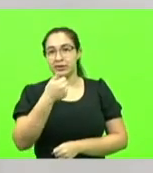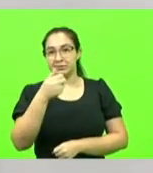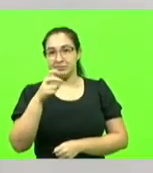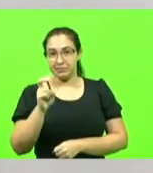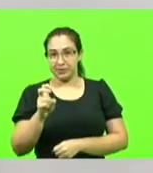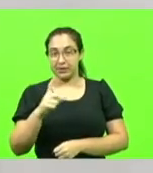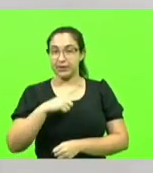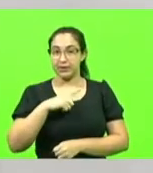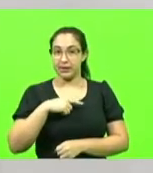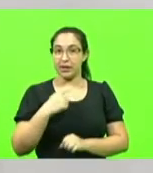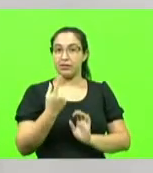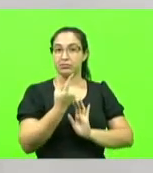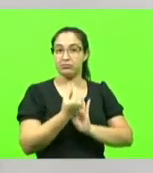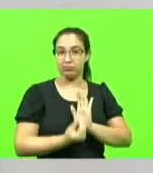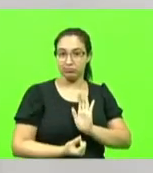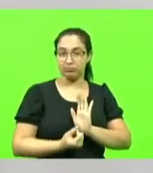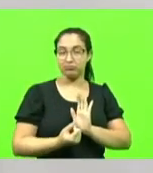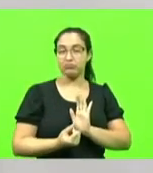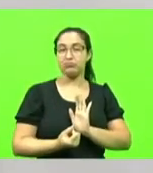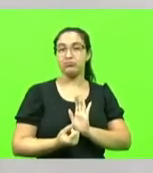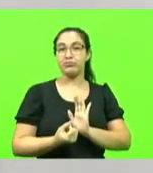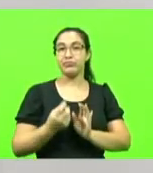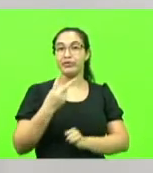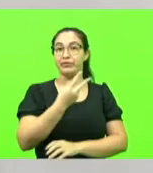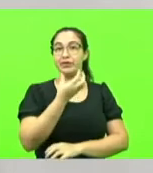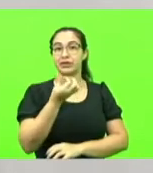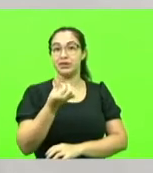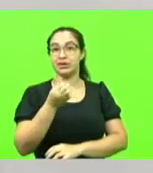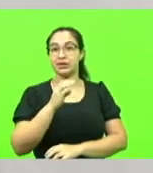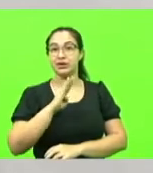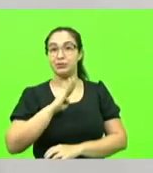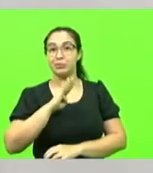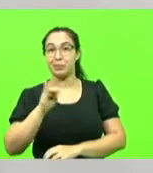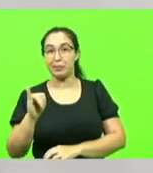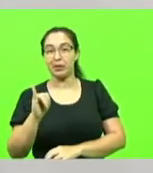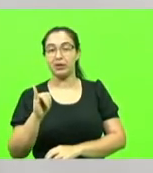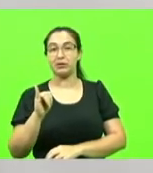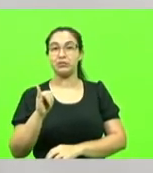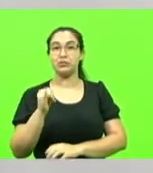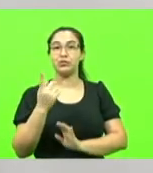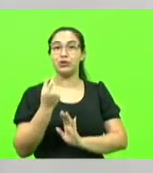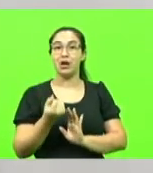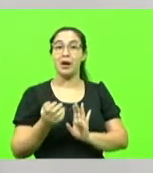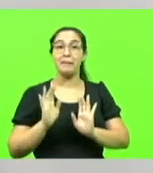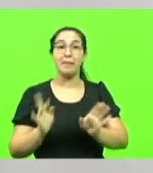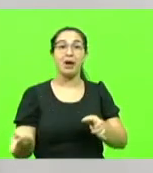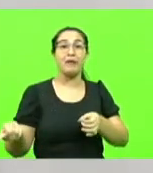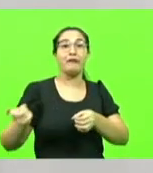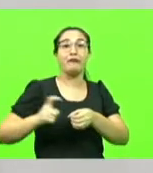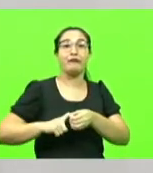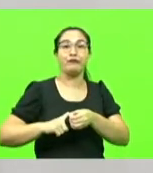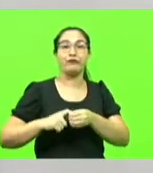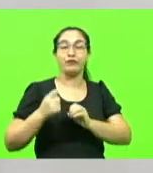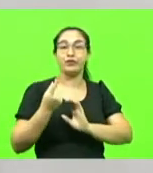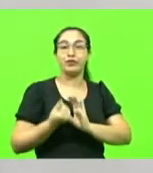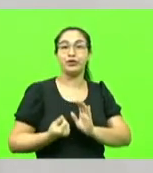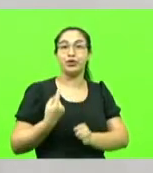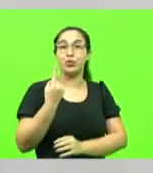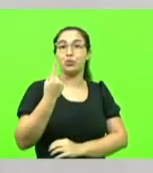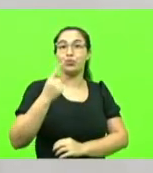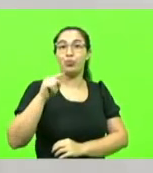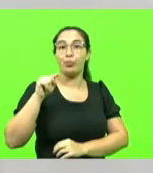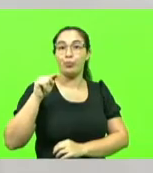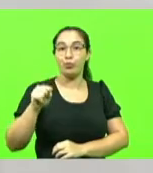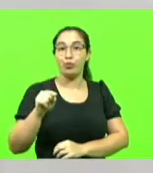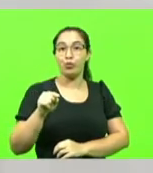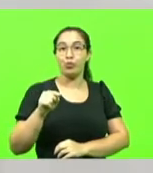estadual de 26 bilhões de reais, mas só foi repassado para Santa Catarina 1,1 bilhão de